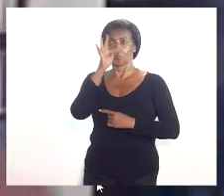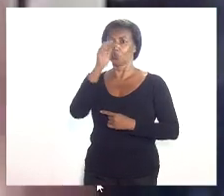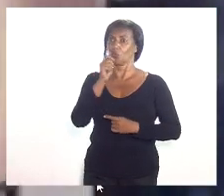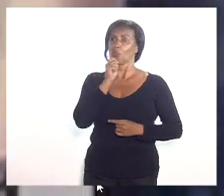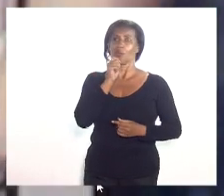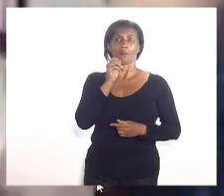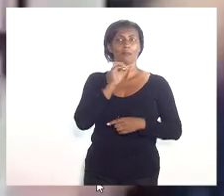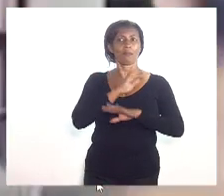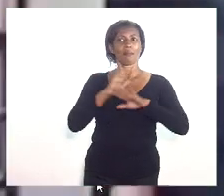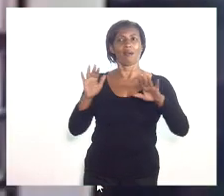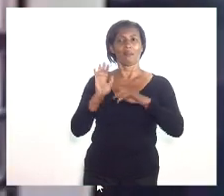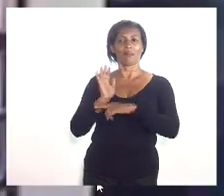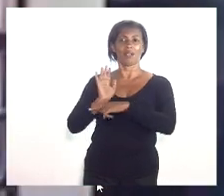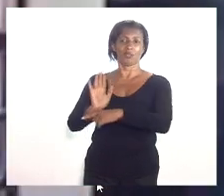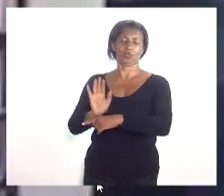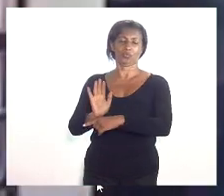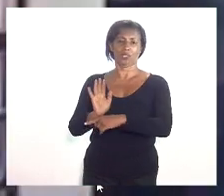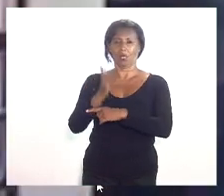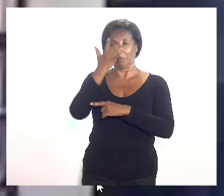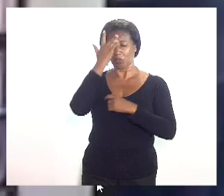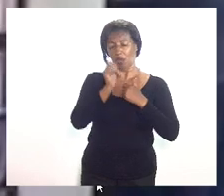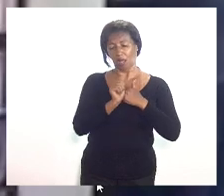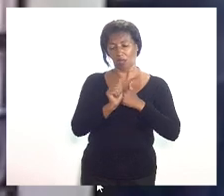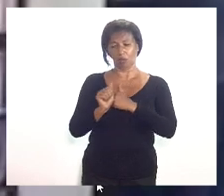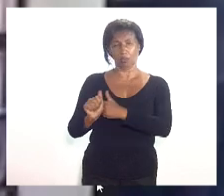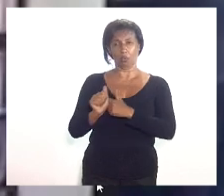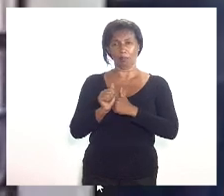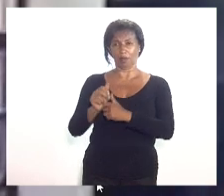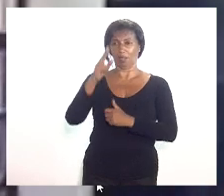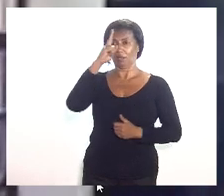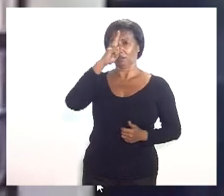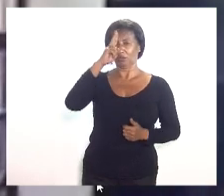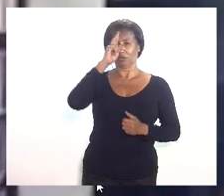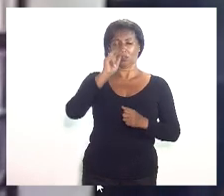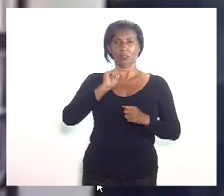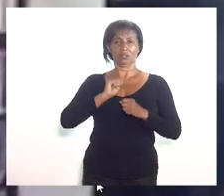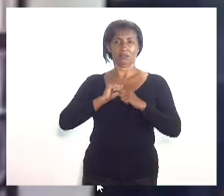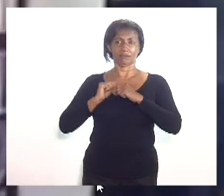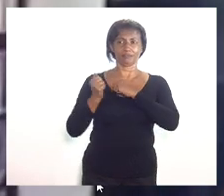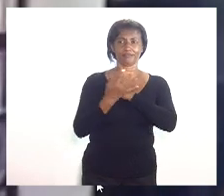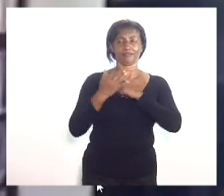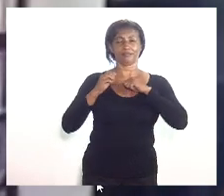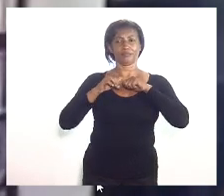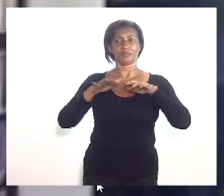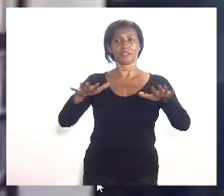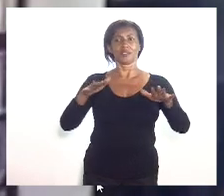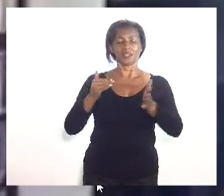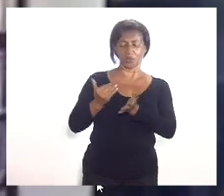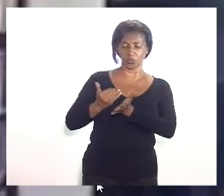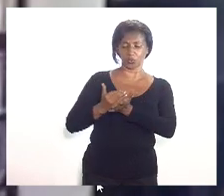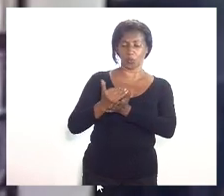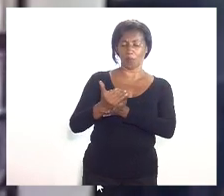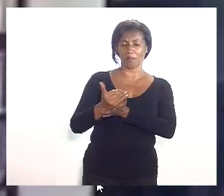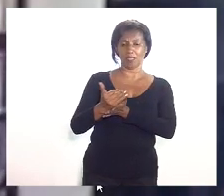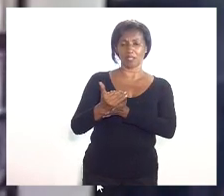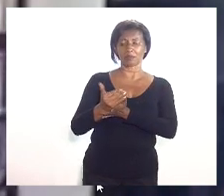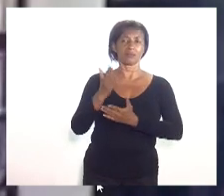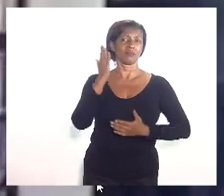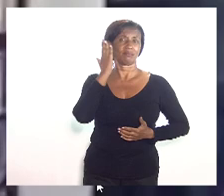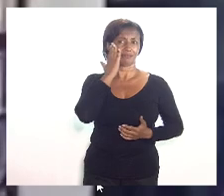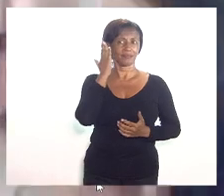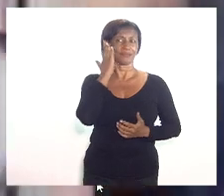Quem está acompanhando isso da história da pandemia desde o início a gente sabe